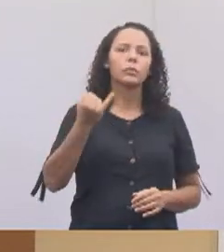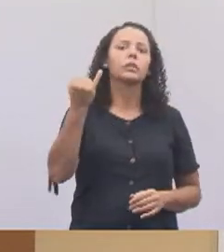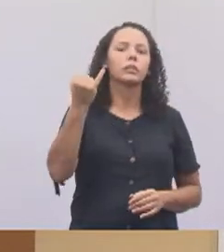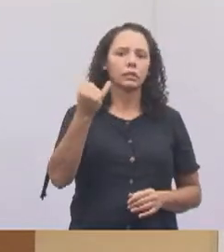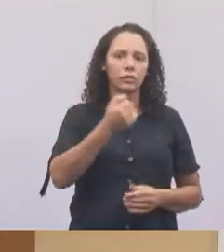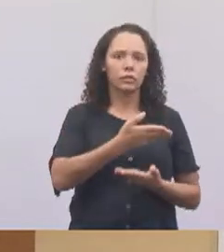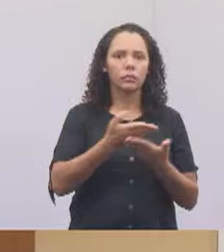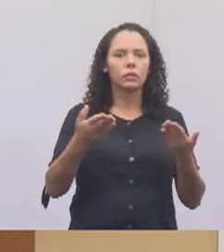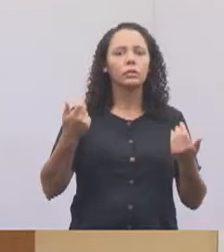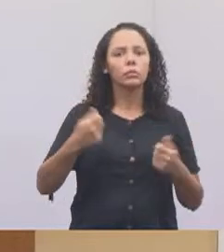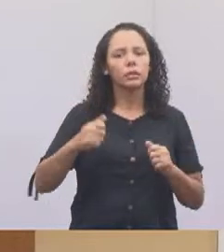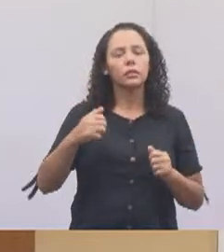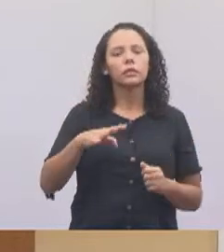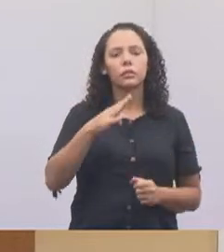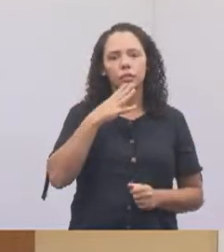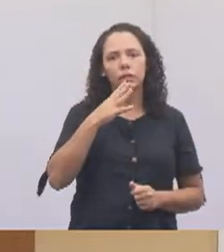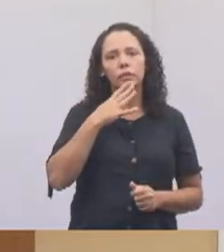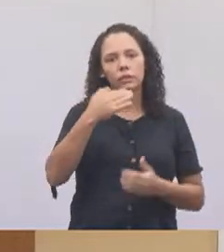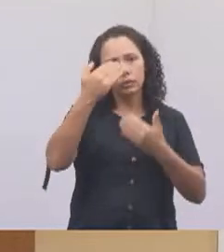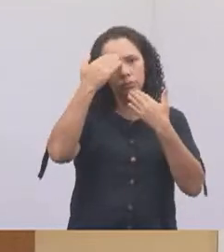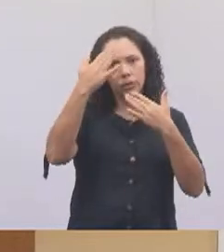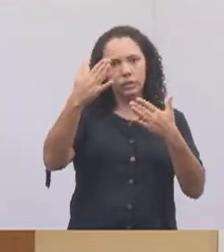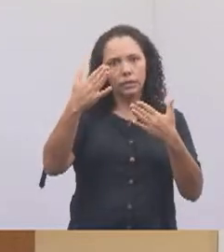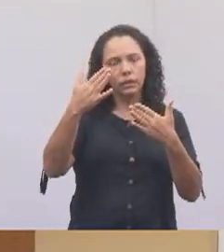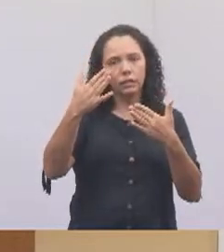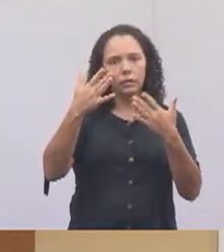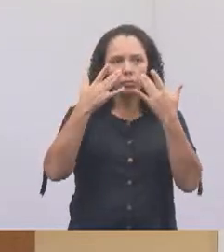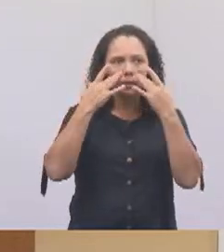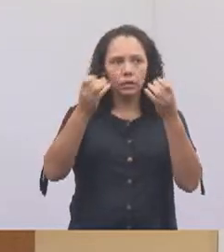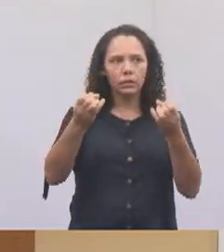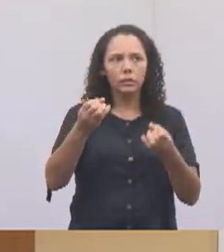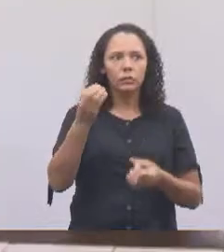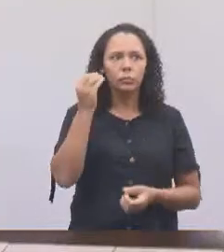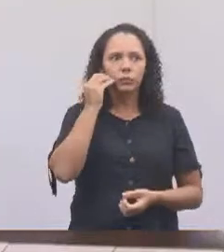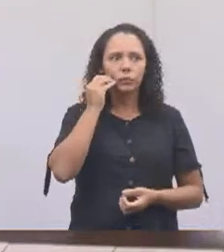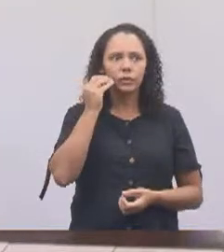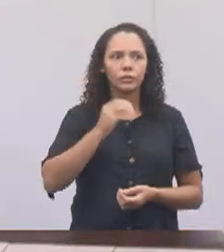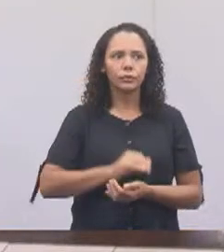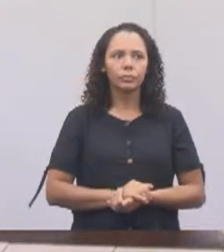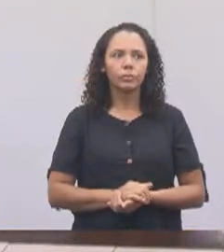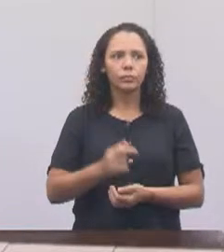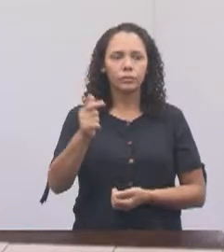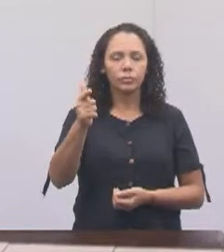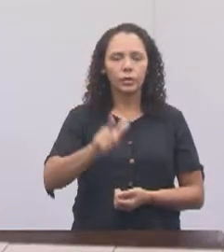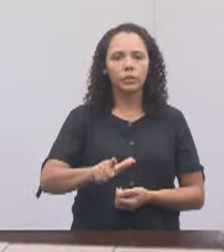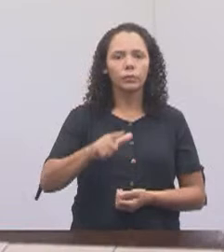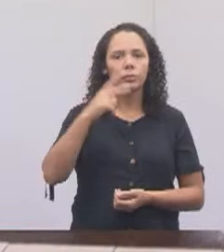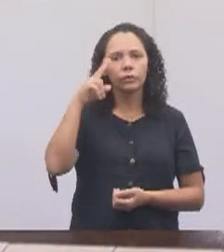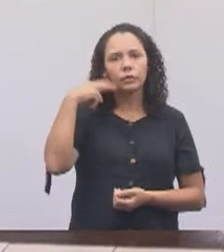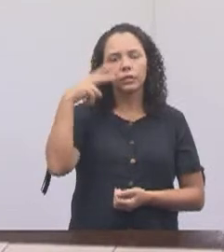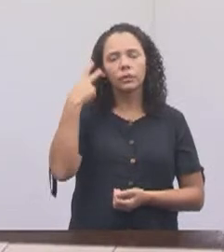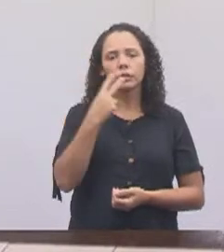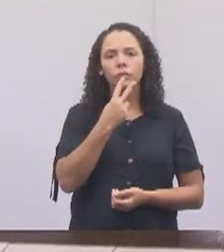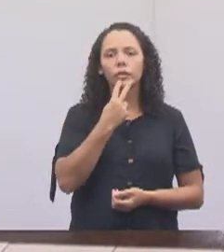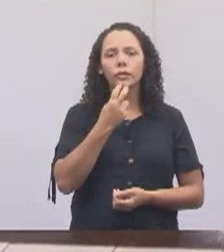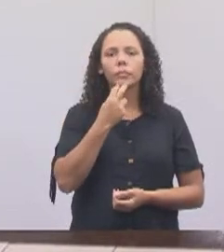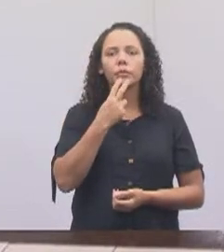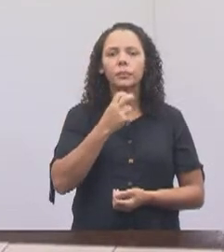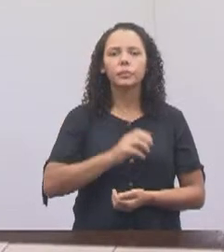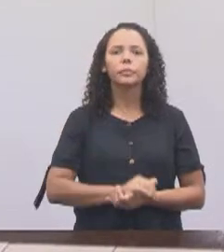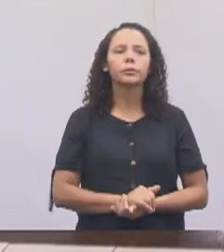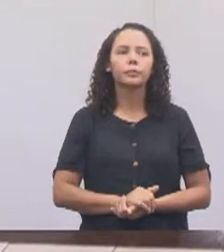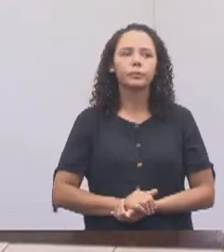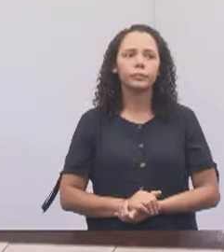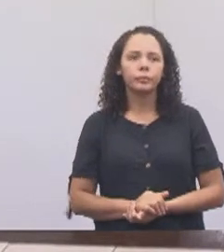devem saber, tá bom? Muito obrigada pela atenção e um beijo a todos vocês. Próximo, Valmir do Parque Meia Lua.